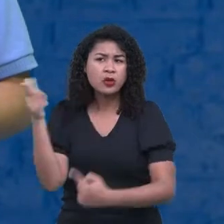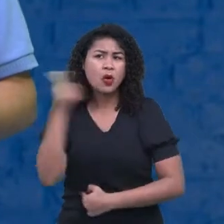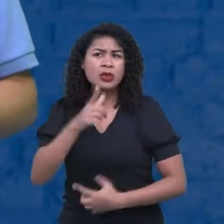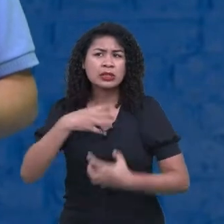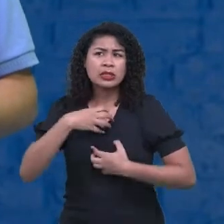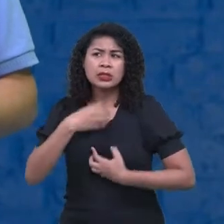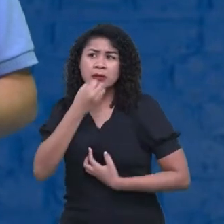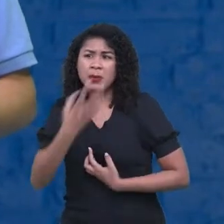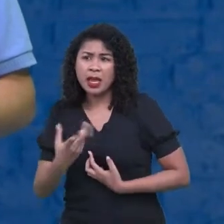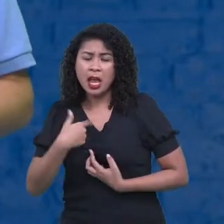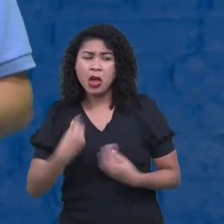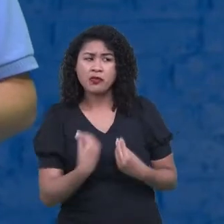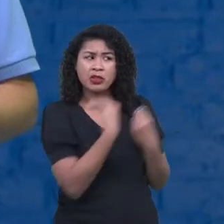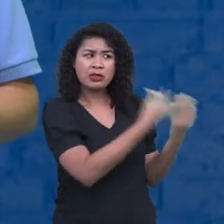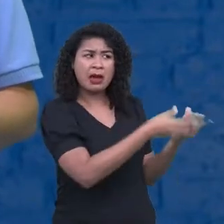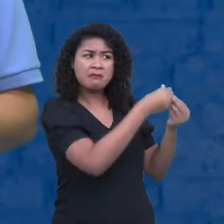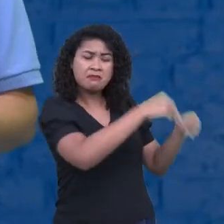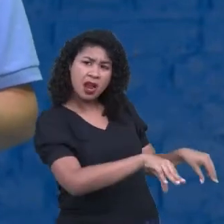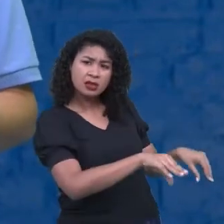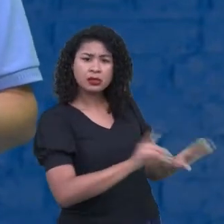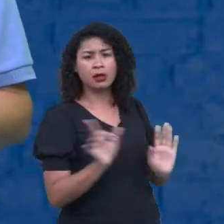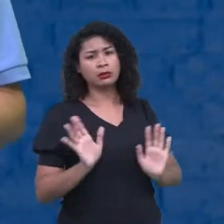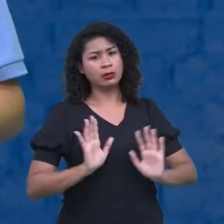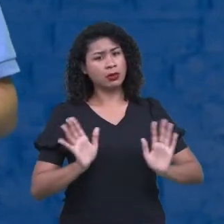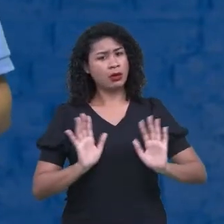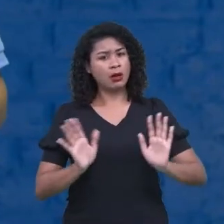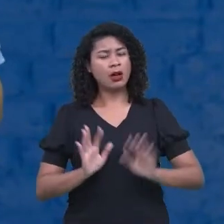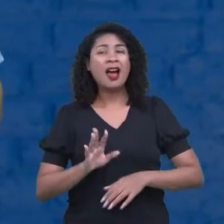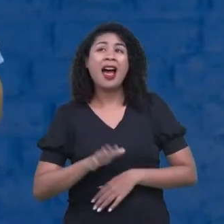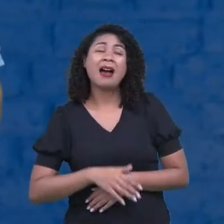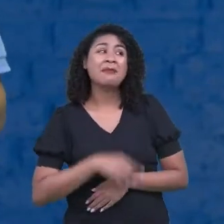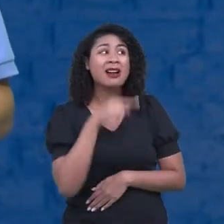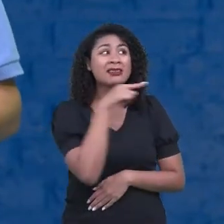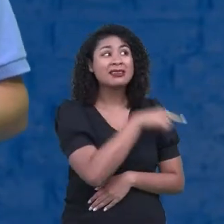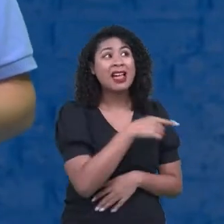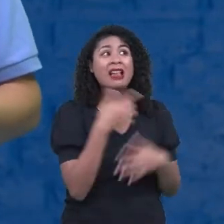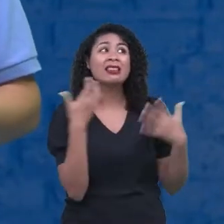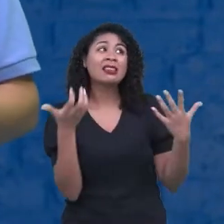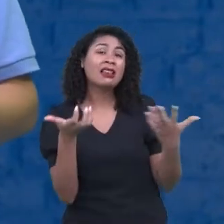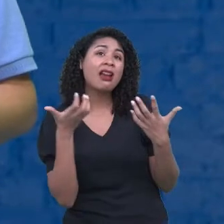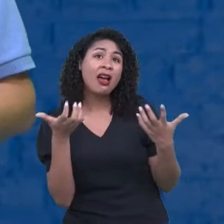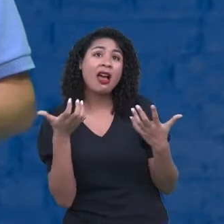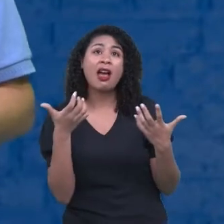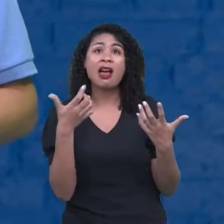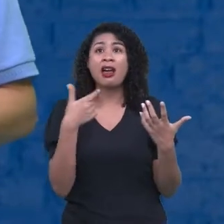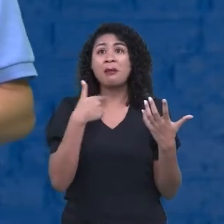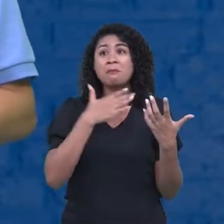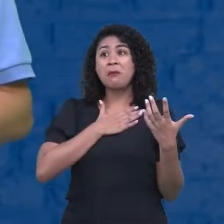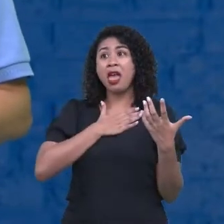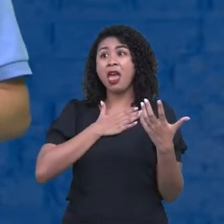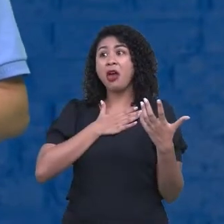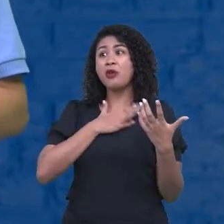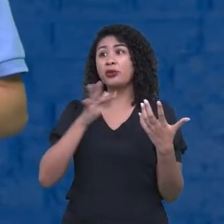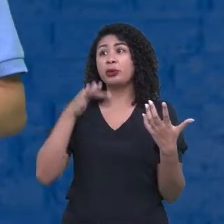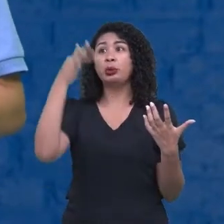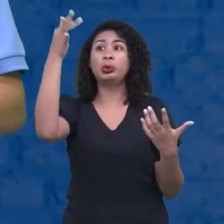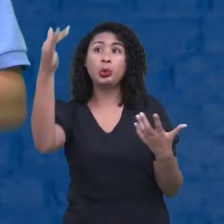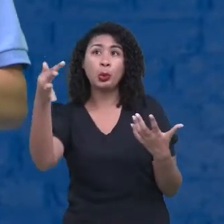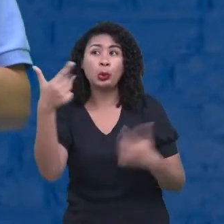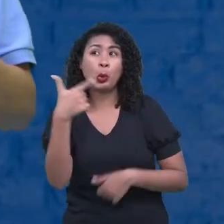do outro. Ah, porque o fulano gostaria que eu fizesse isso aqui. Não. Eu vou me sentir bem?